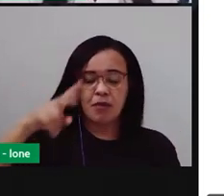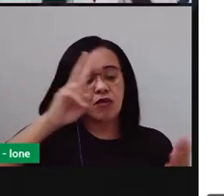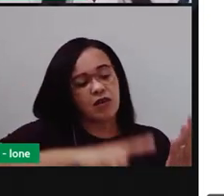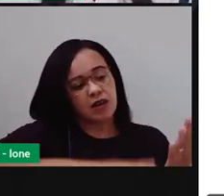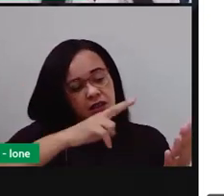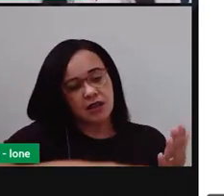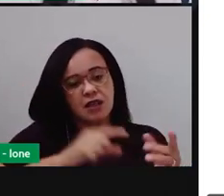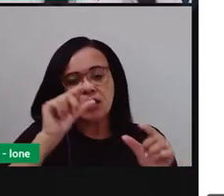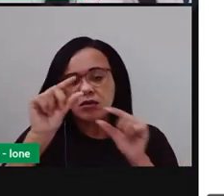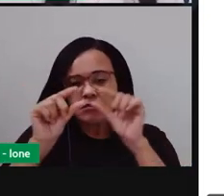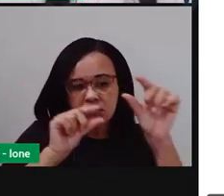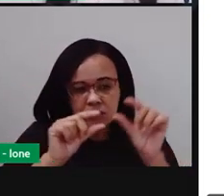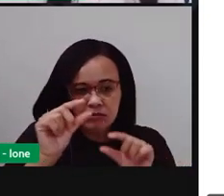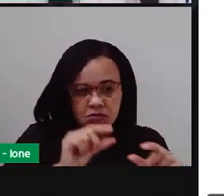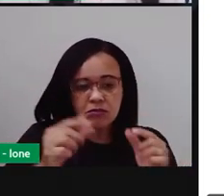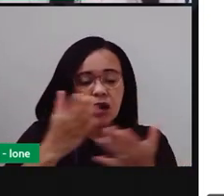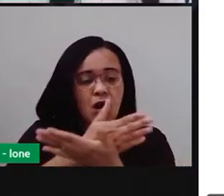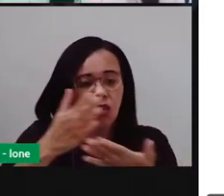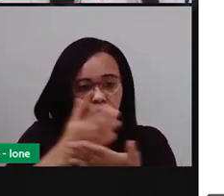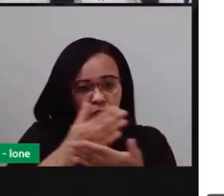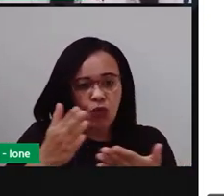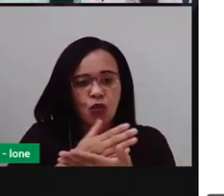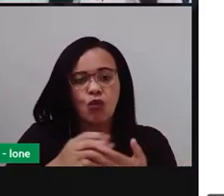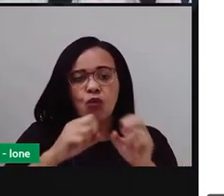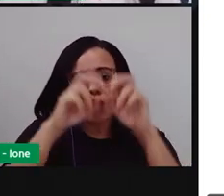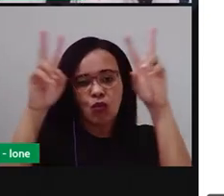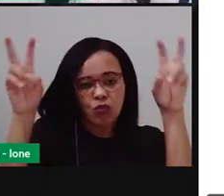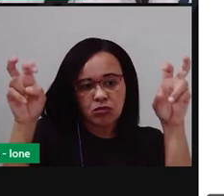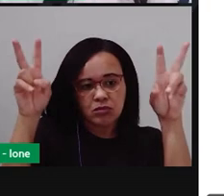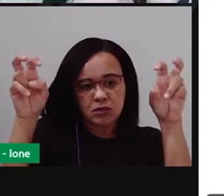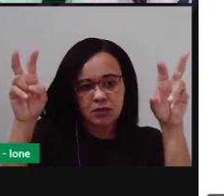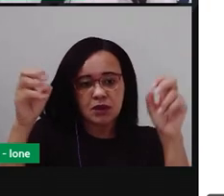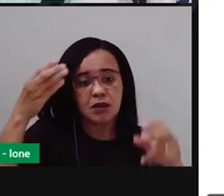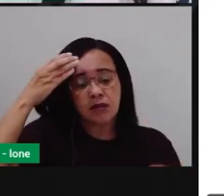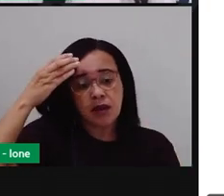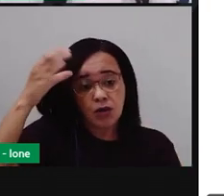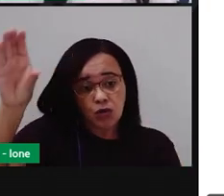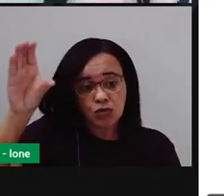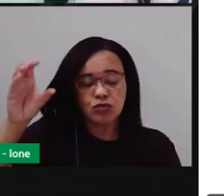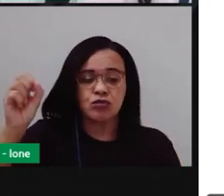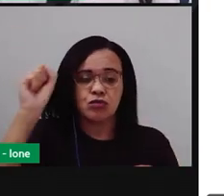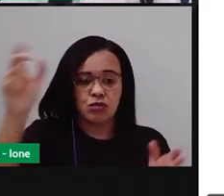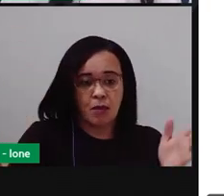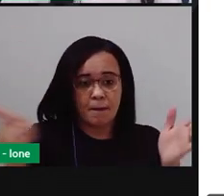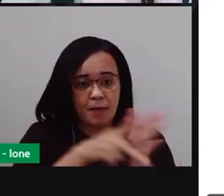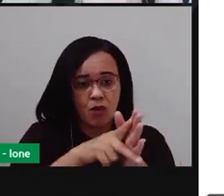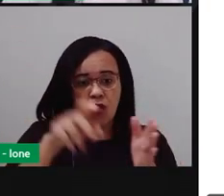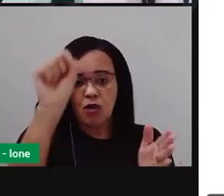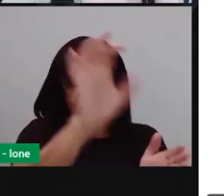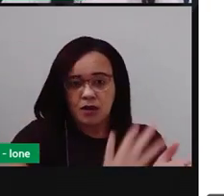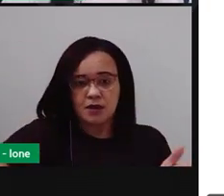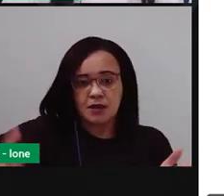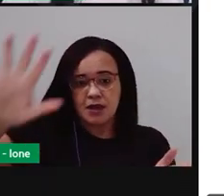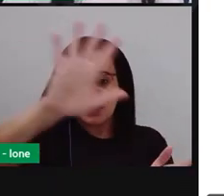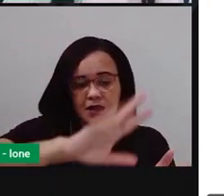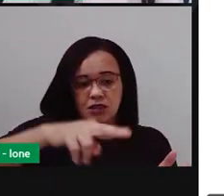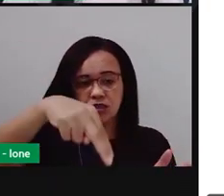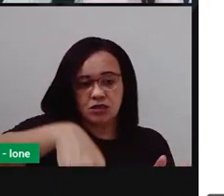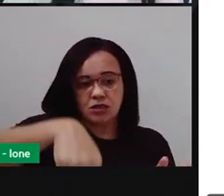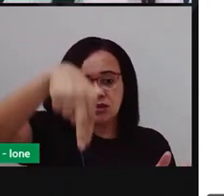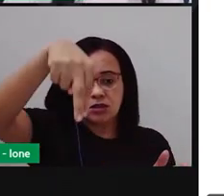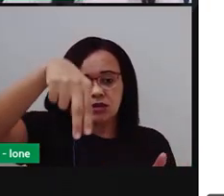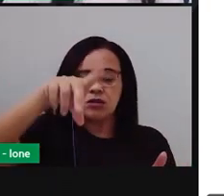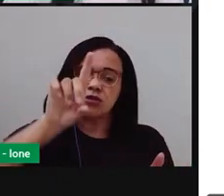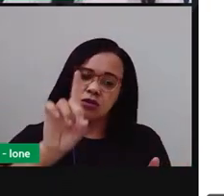aqui com você. Vamos ver aqui o título da reportagem, que diz assim. Cultura da